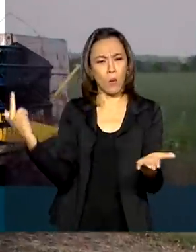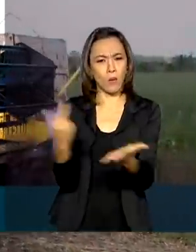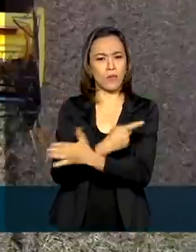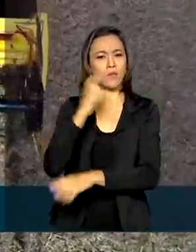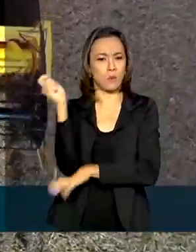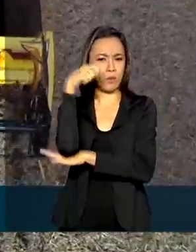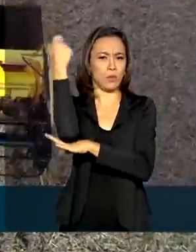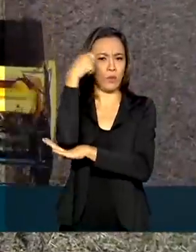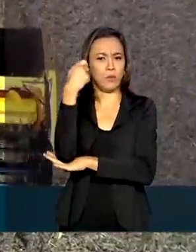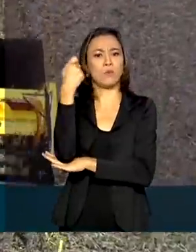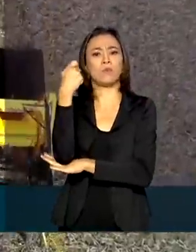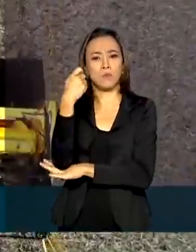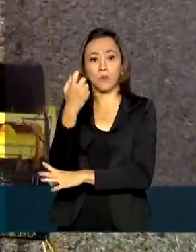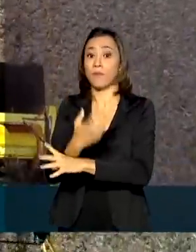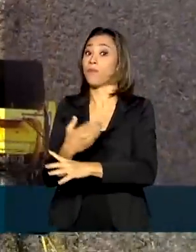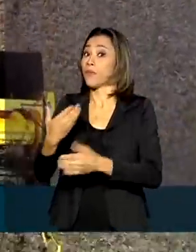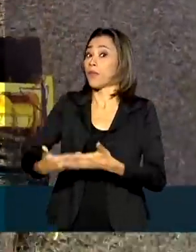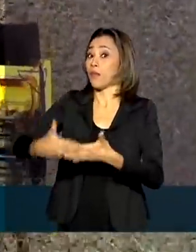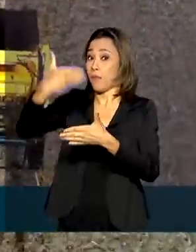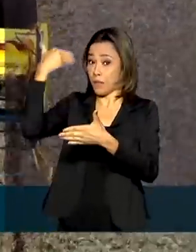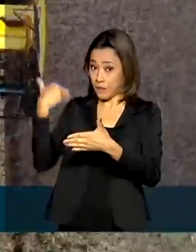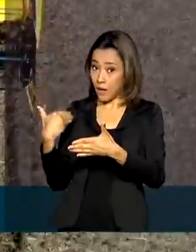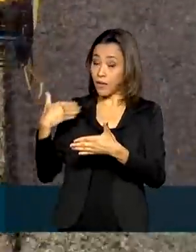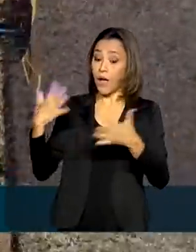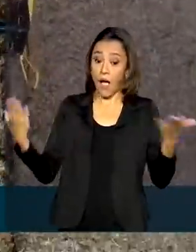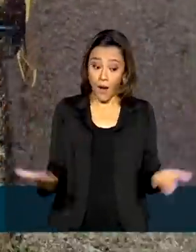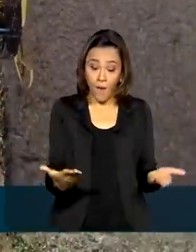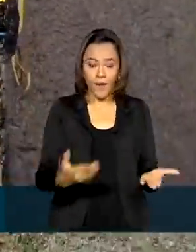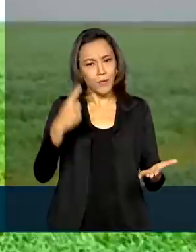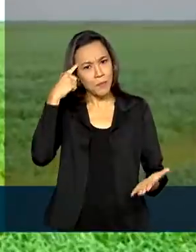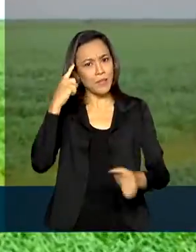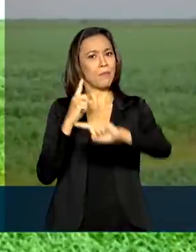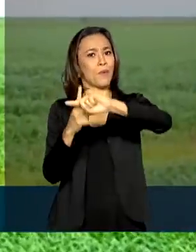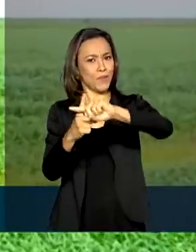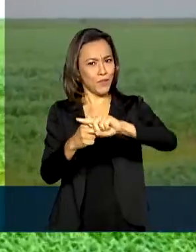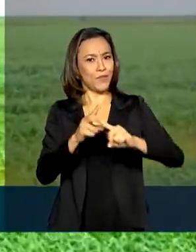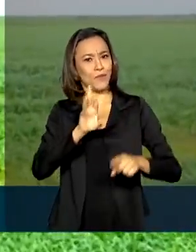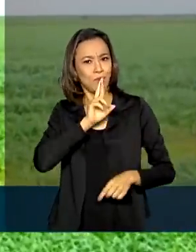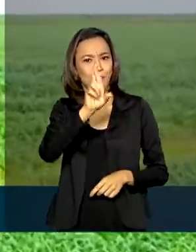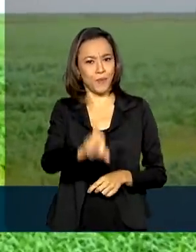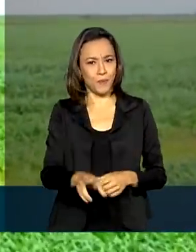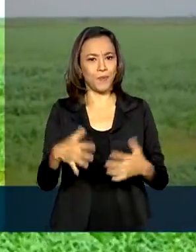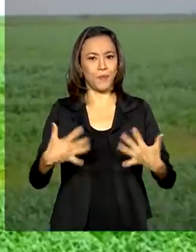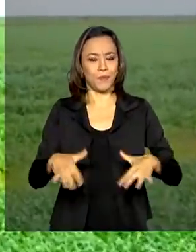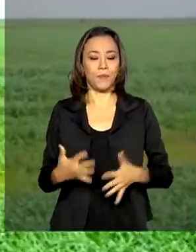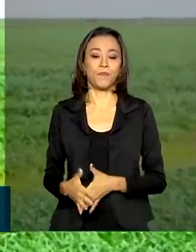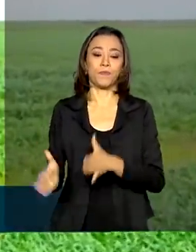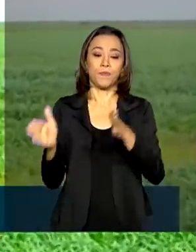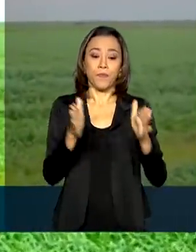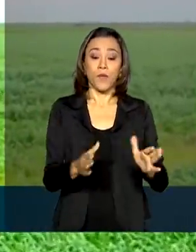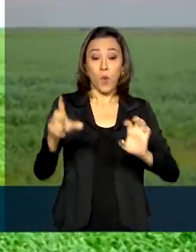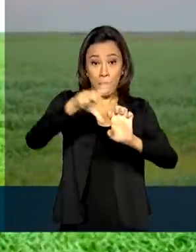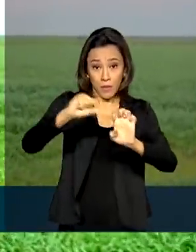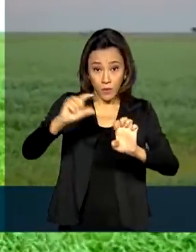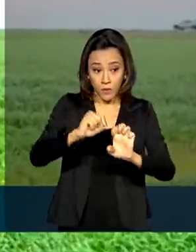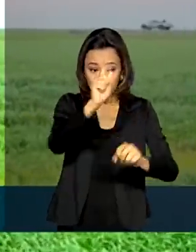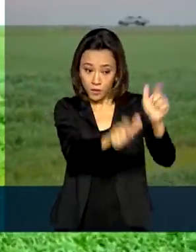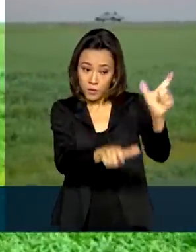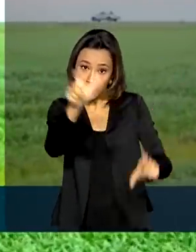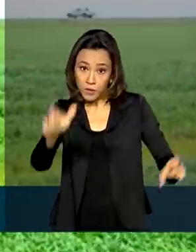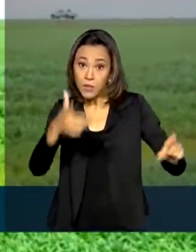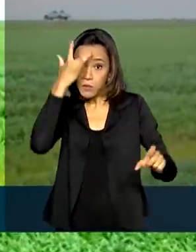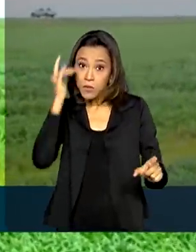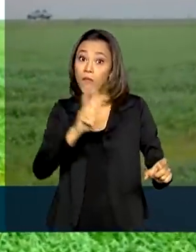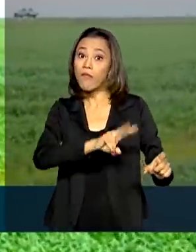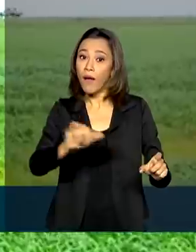safra passada. O setor está otimista com os resultados. Com a capacidade e o empreendedorismo do produtor, ele conseguirá